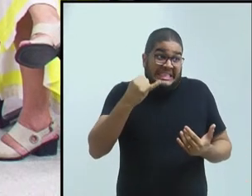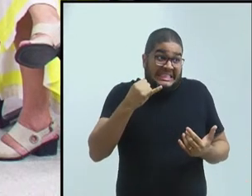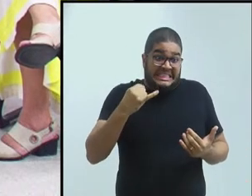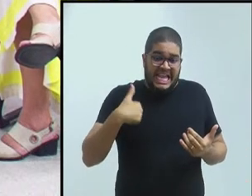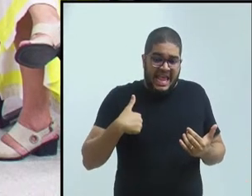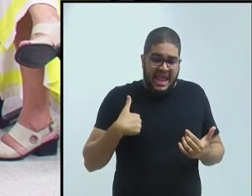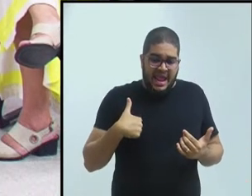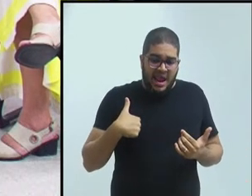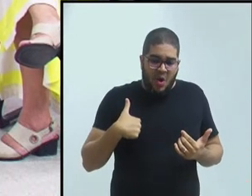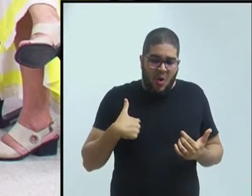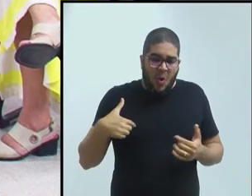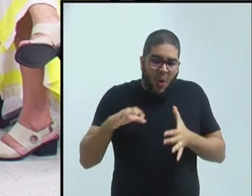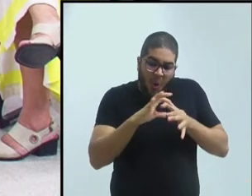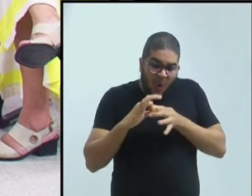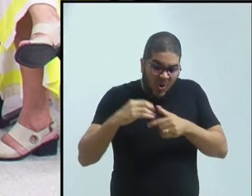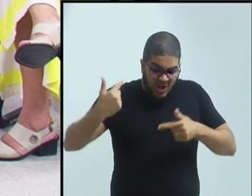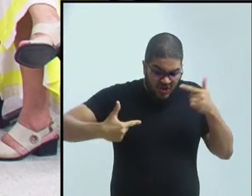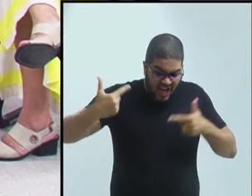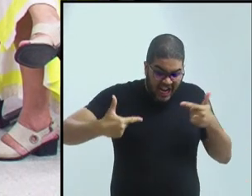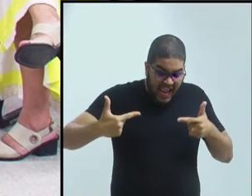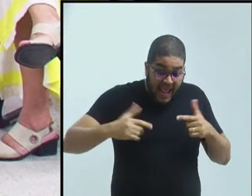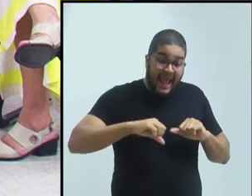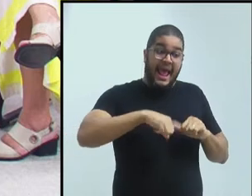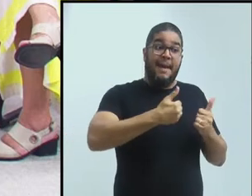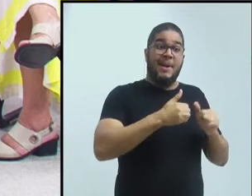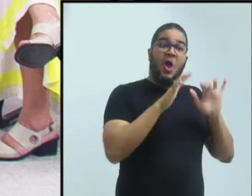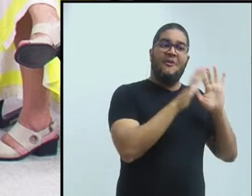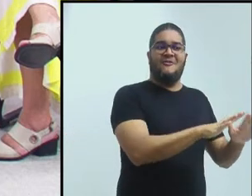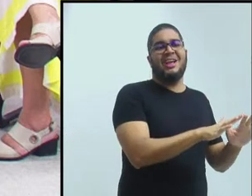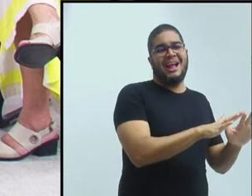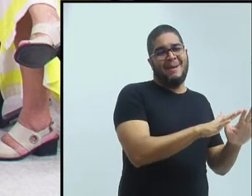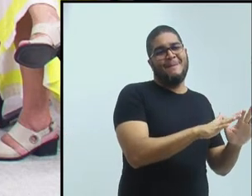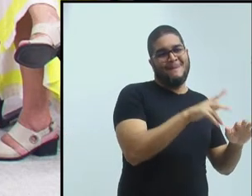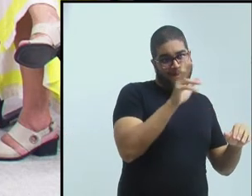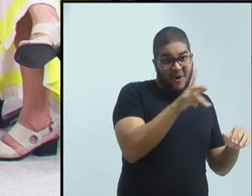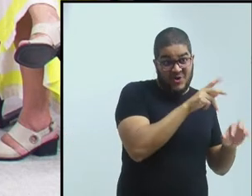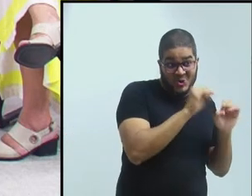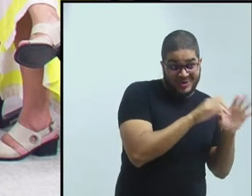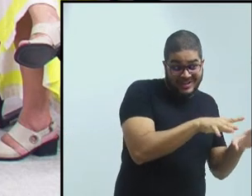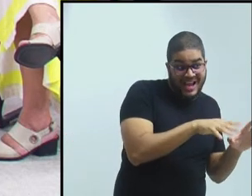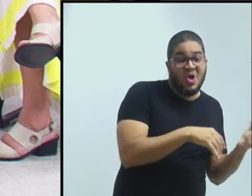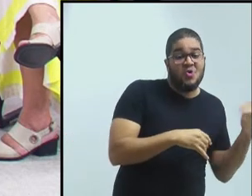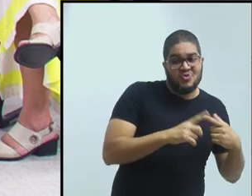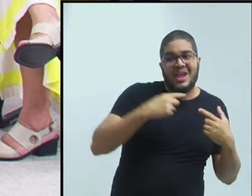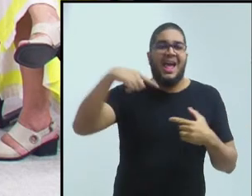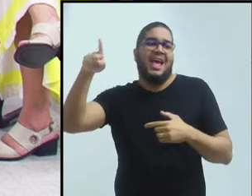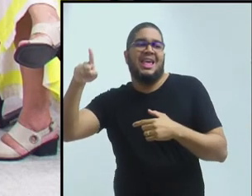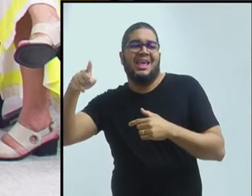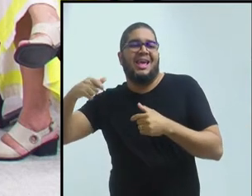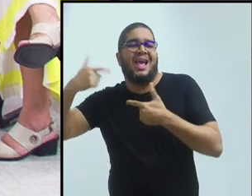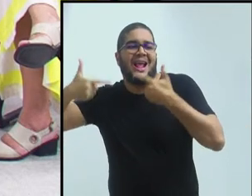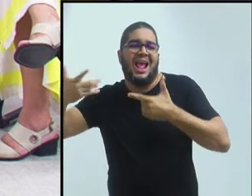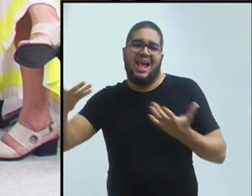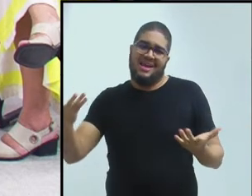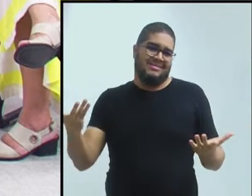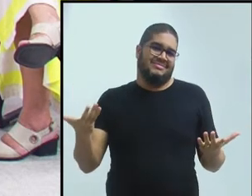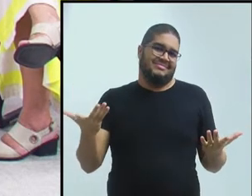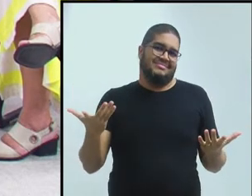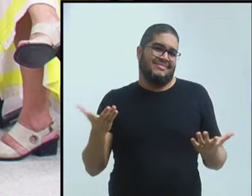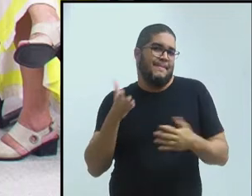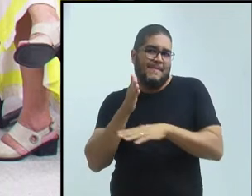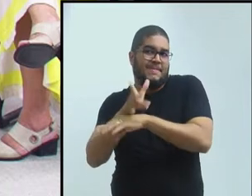violência. Então, era permanecer na cidade, era ter uma... Enfim, acho que um trabalho relativamente